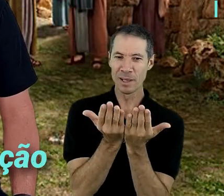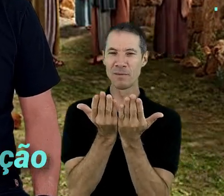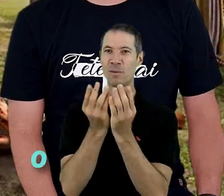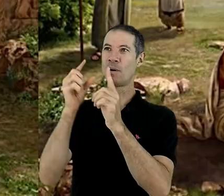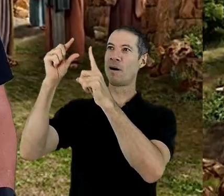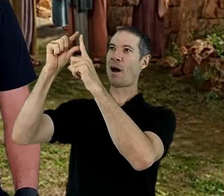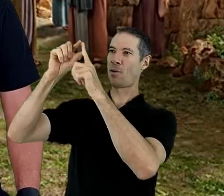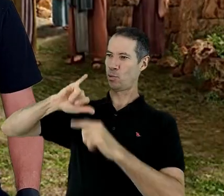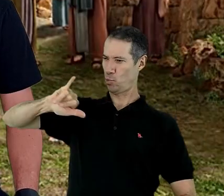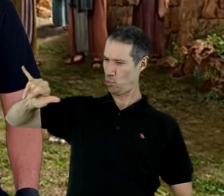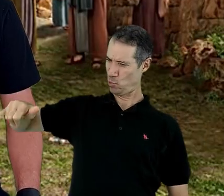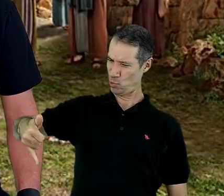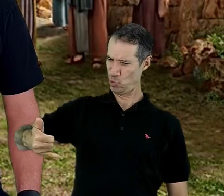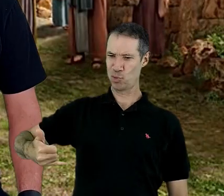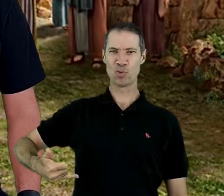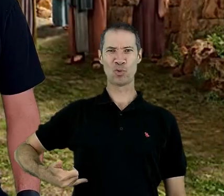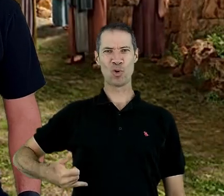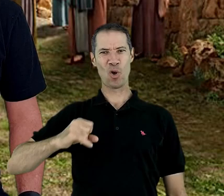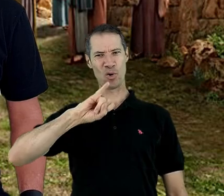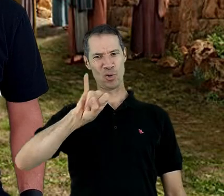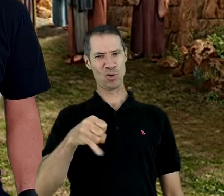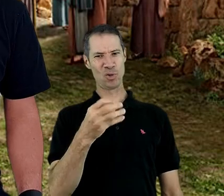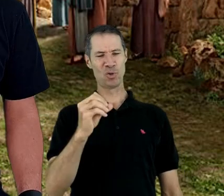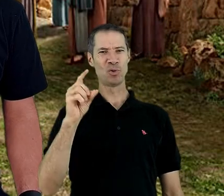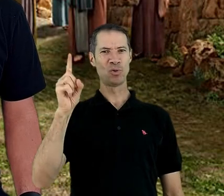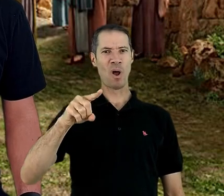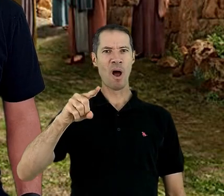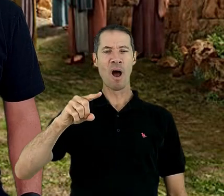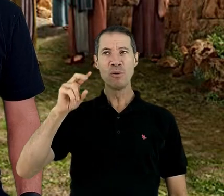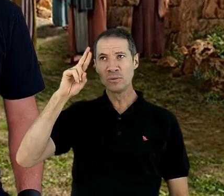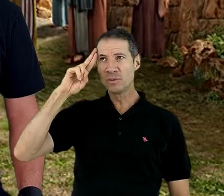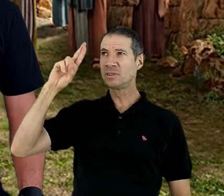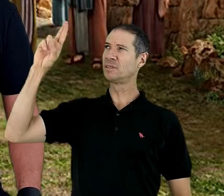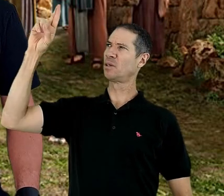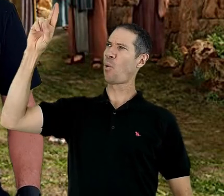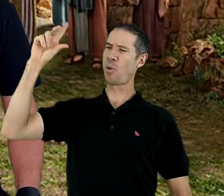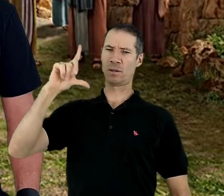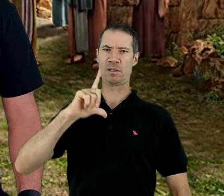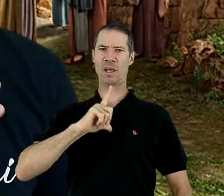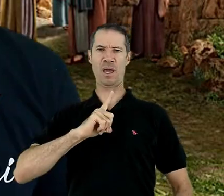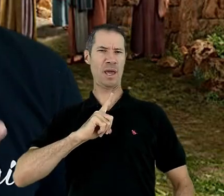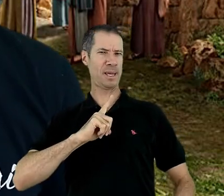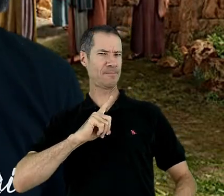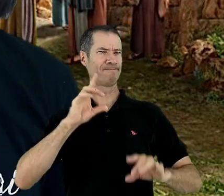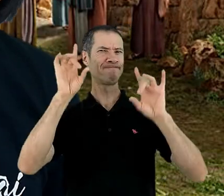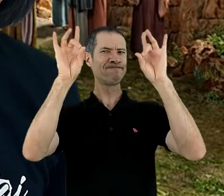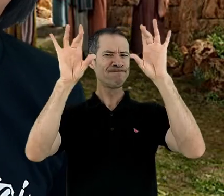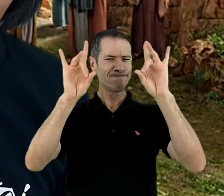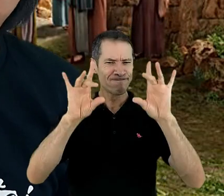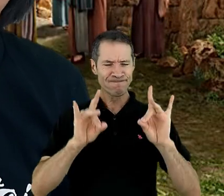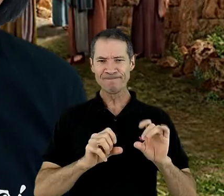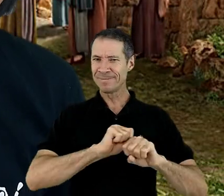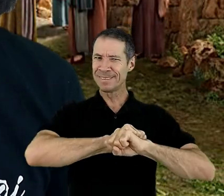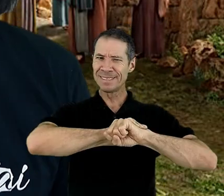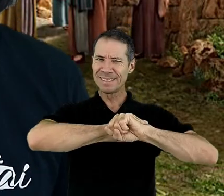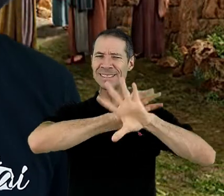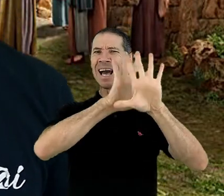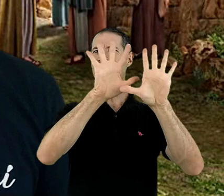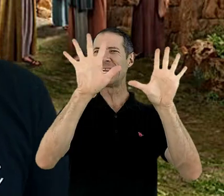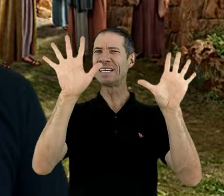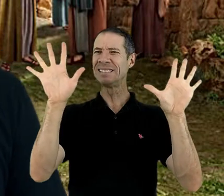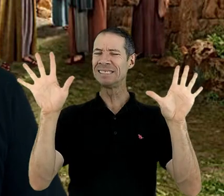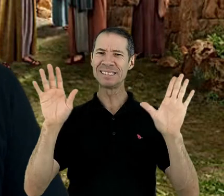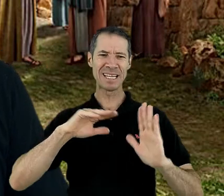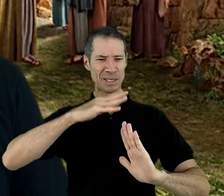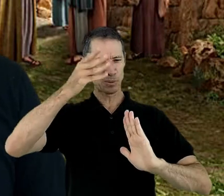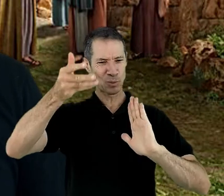Jó. Eu creio que o Senhor tem uma grande obra a fazer e a esclarecer a todos que